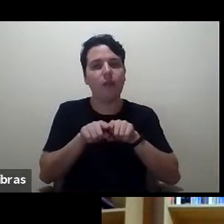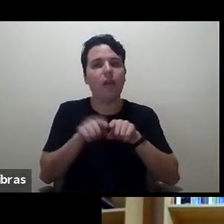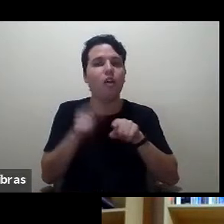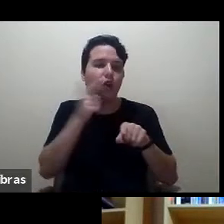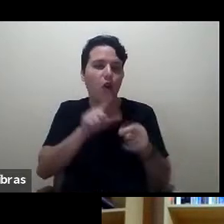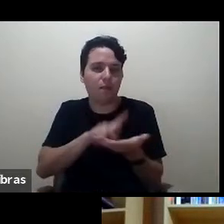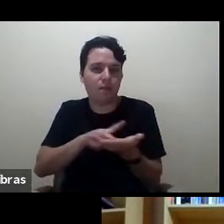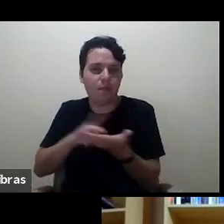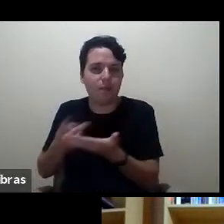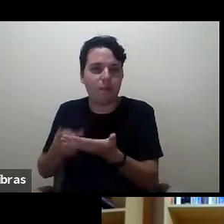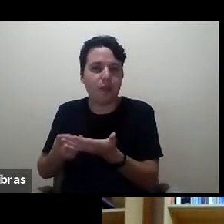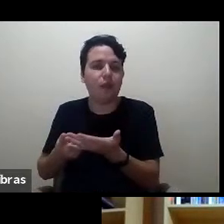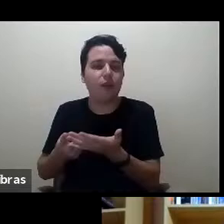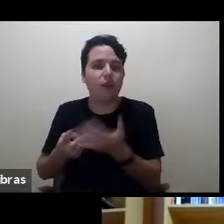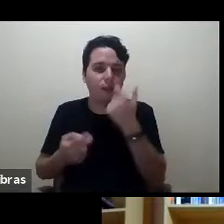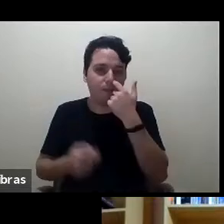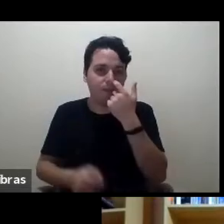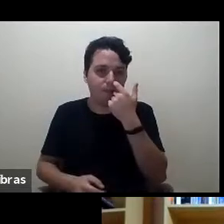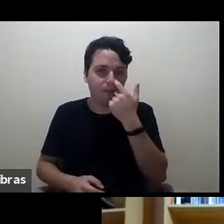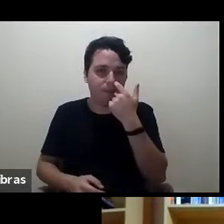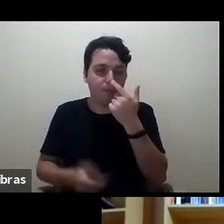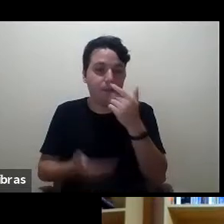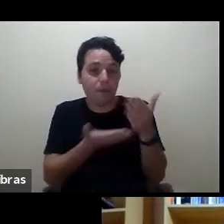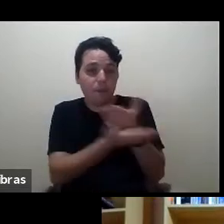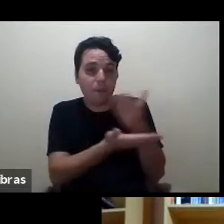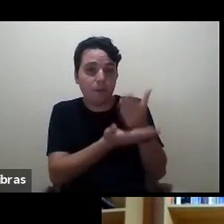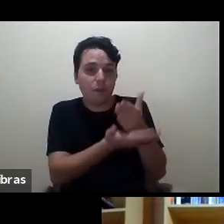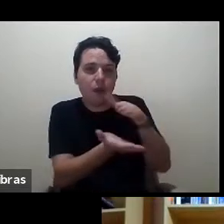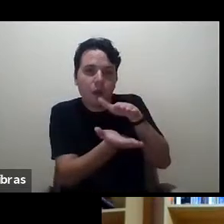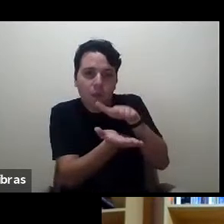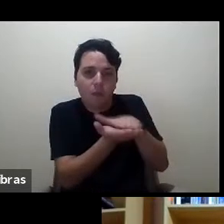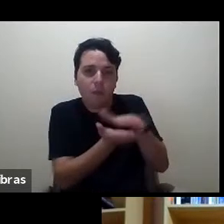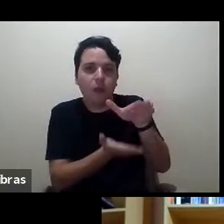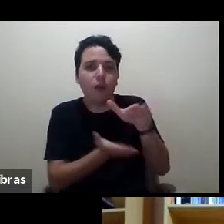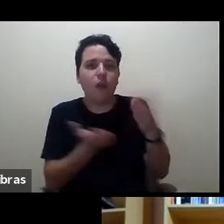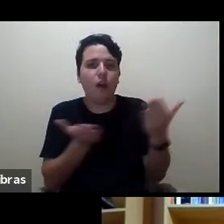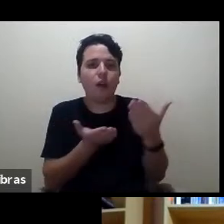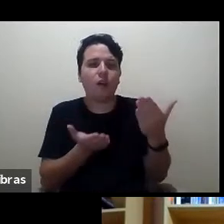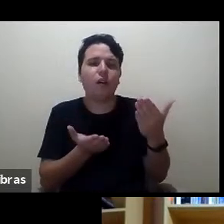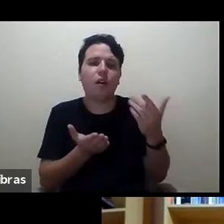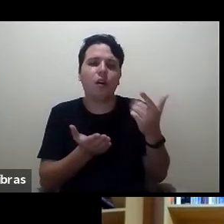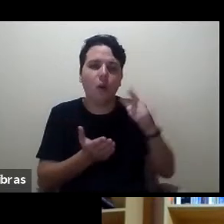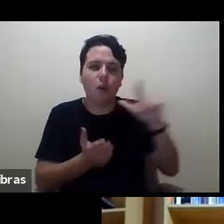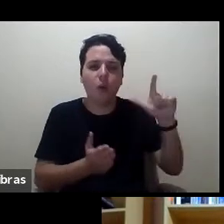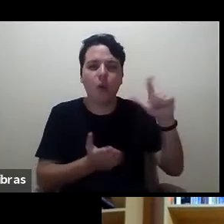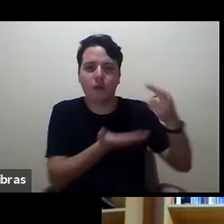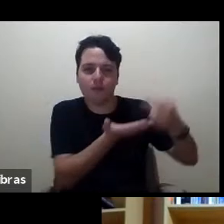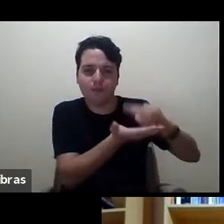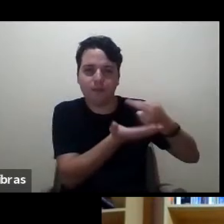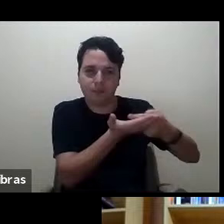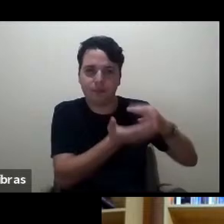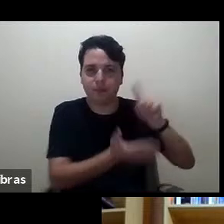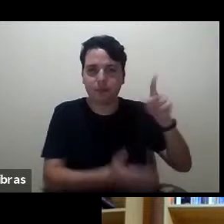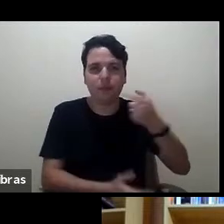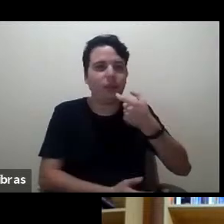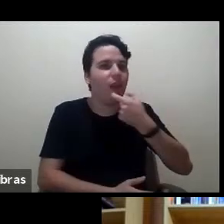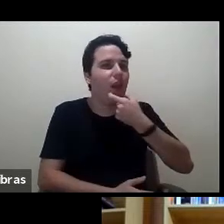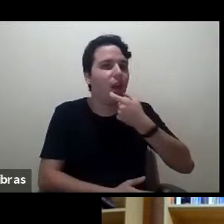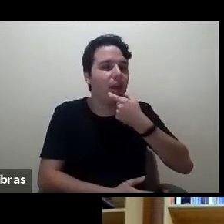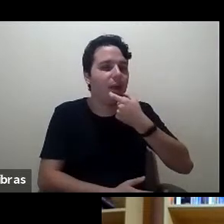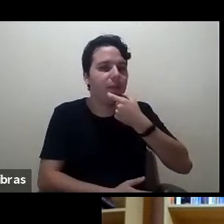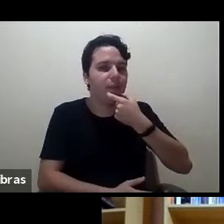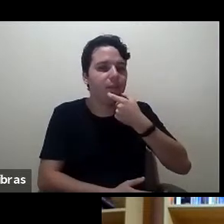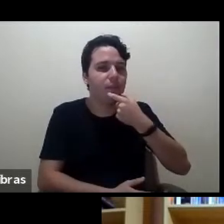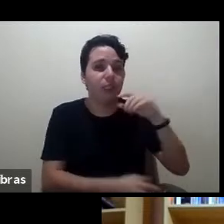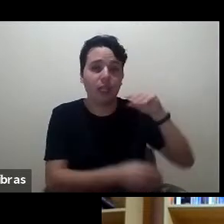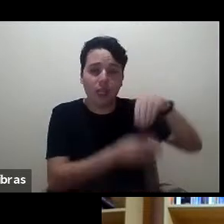e o livro acaba de ser publicado pela Bloomsbury em Inglaterra dentro da